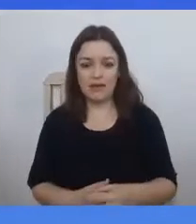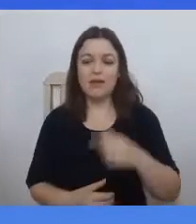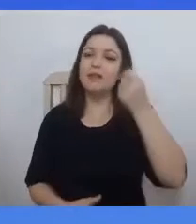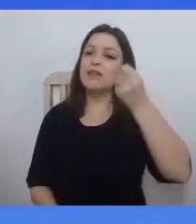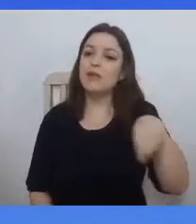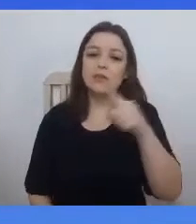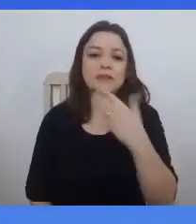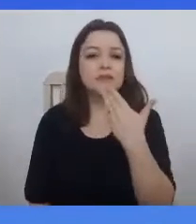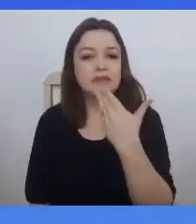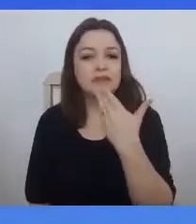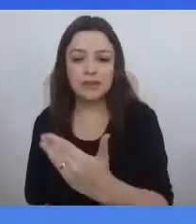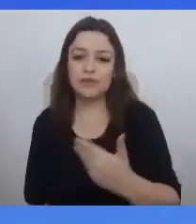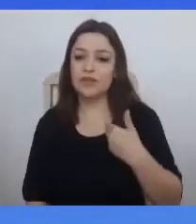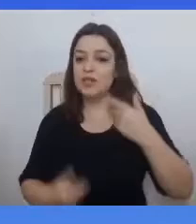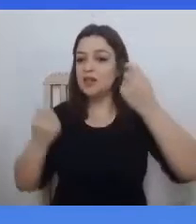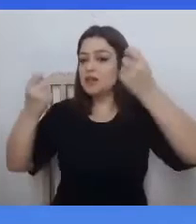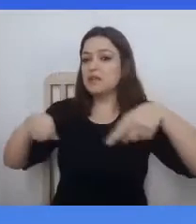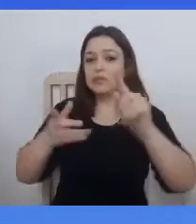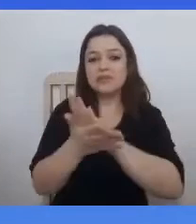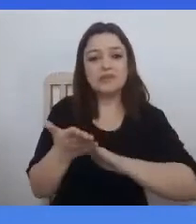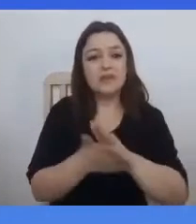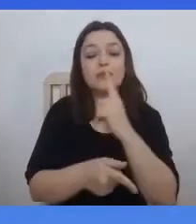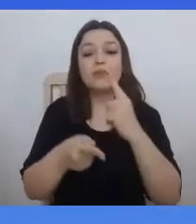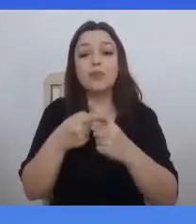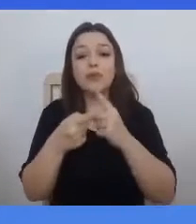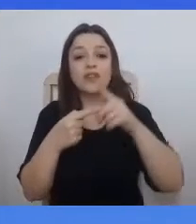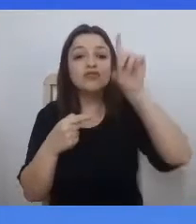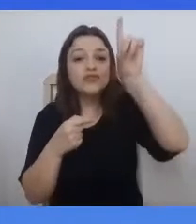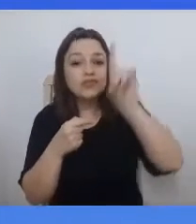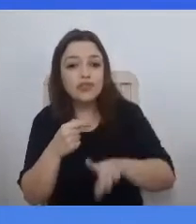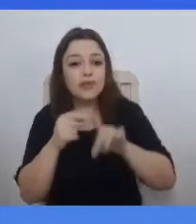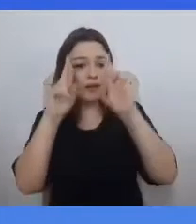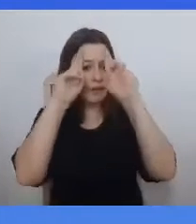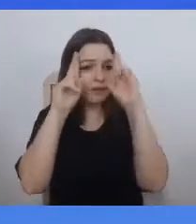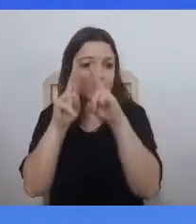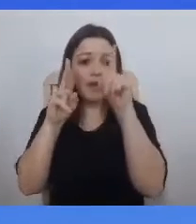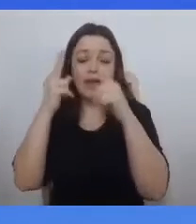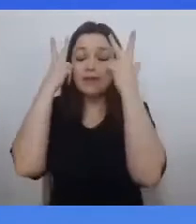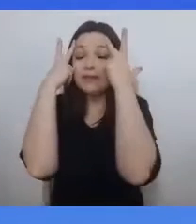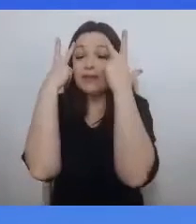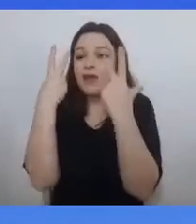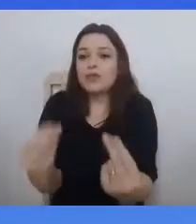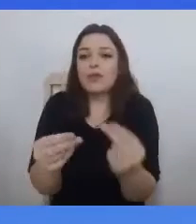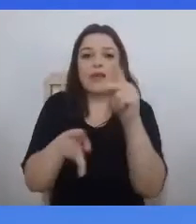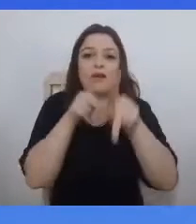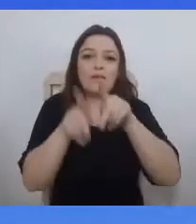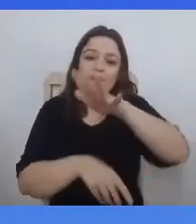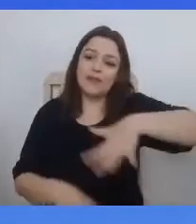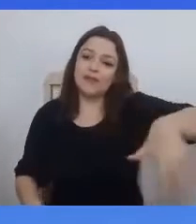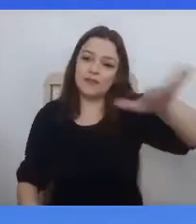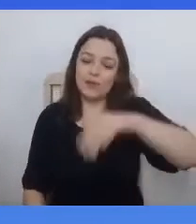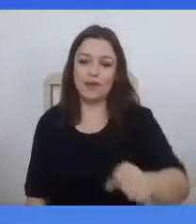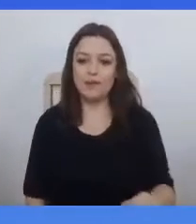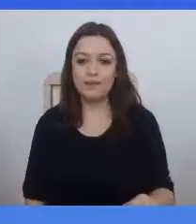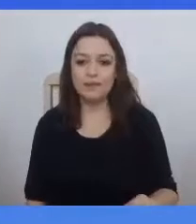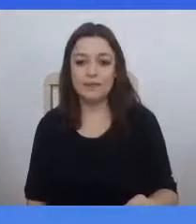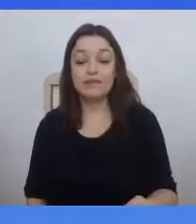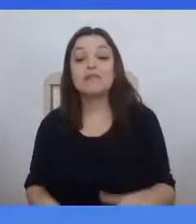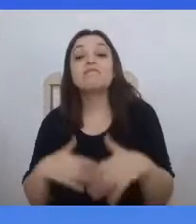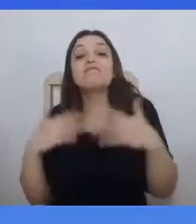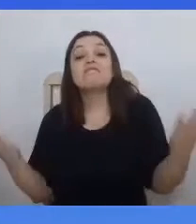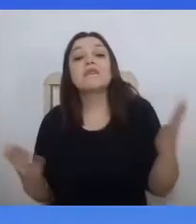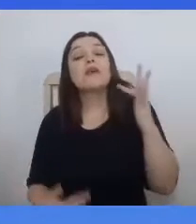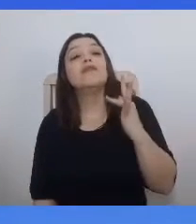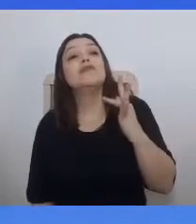seja alguma coisa concebível. Quem sabe, no futuro, olhemos para esse tempo de déficit